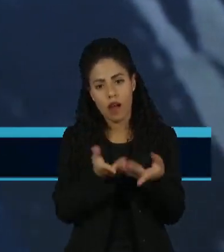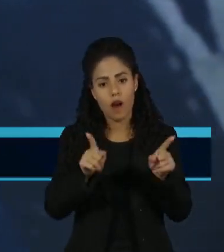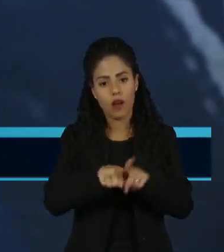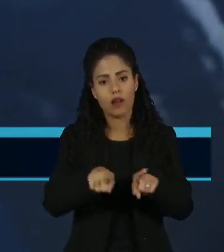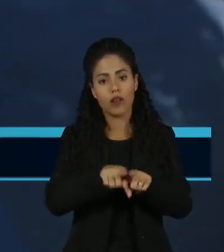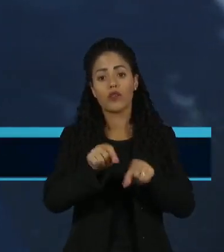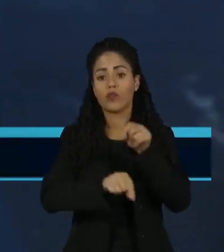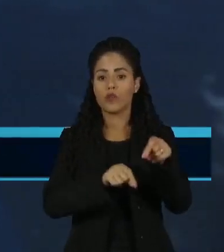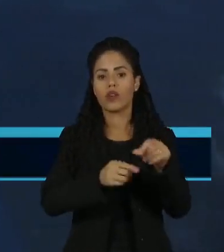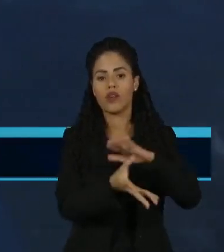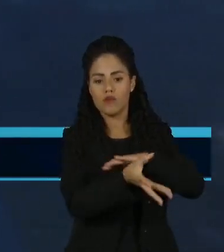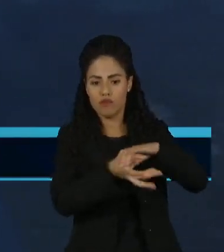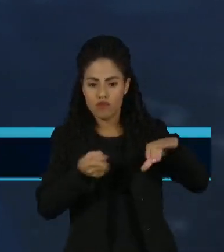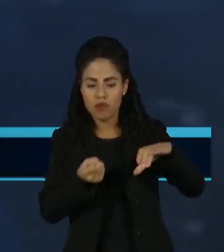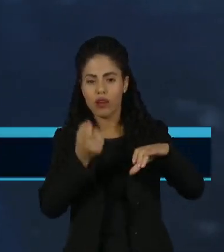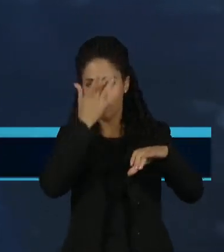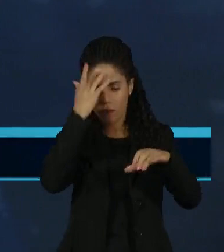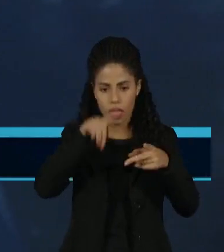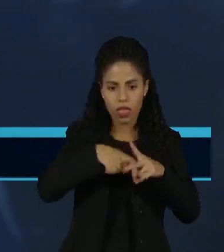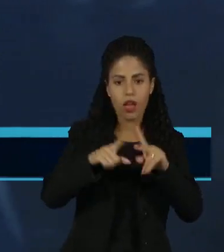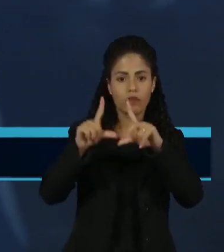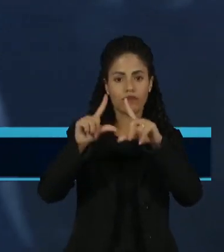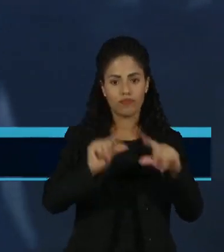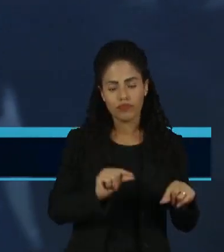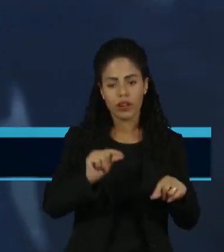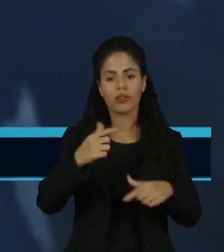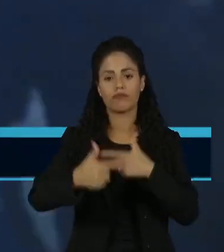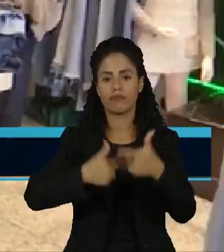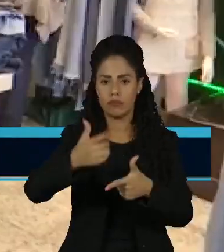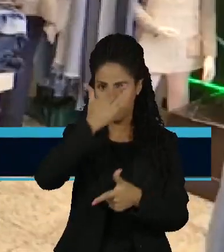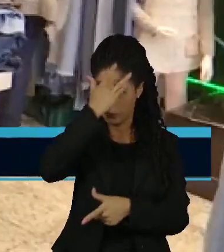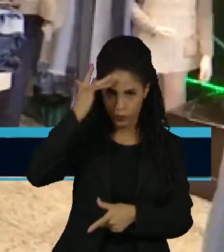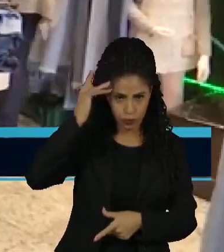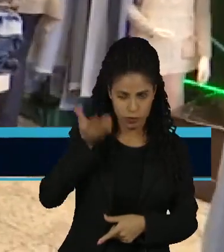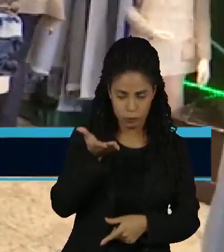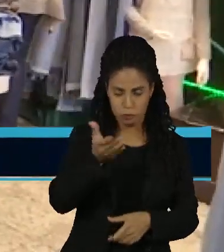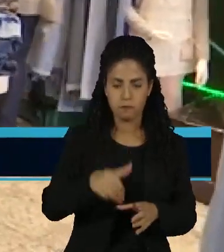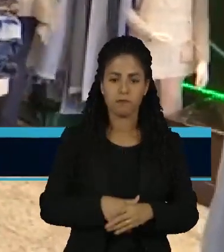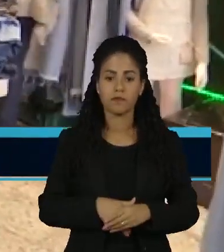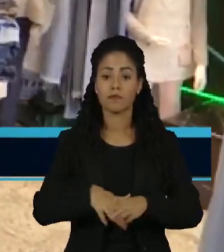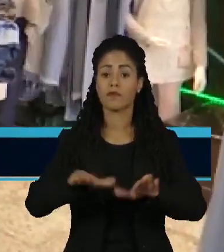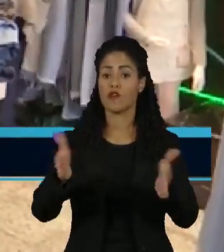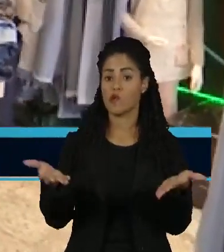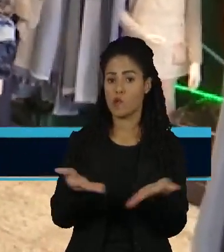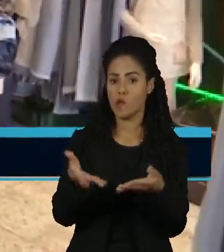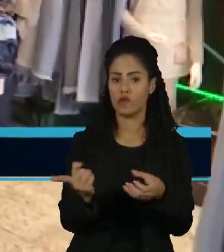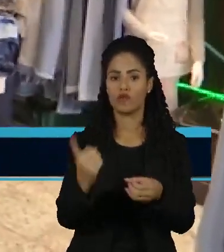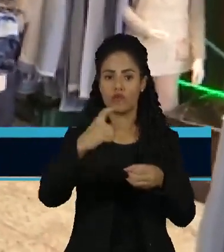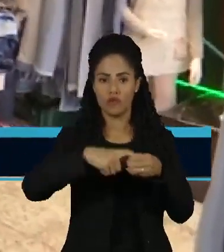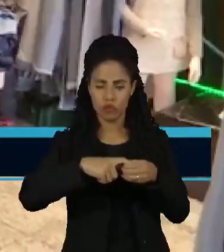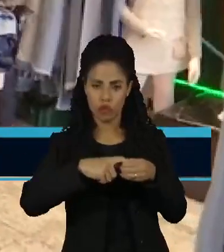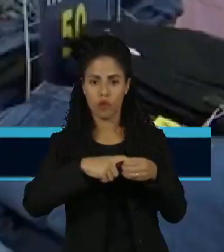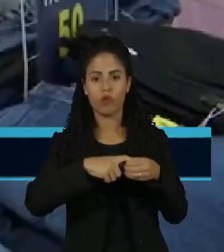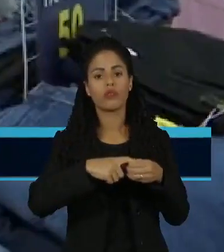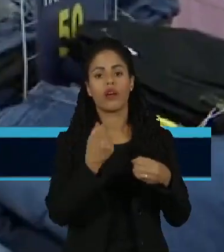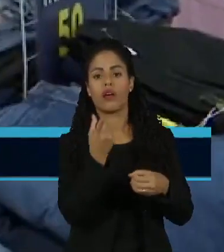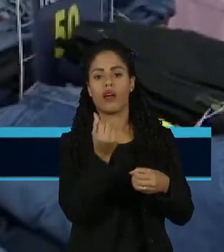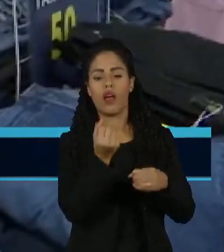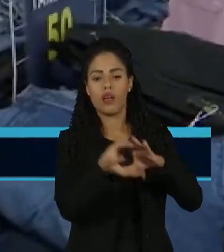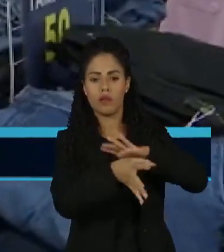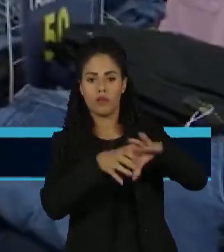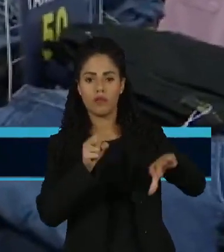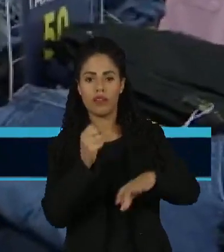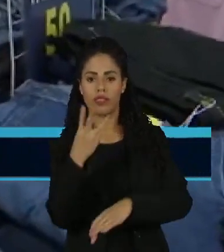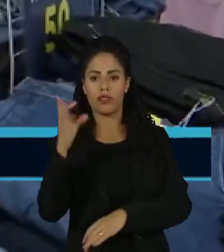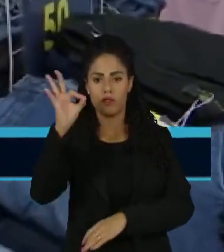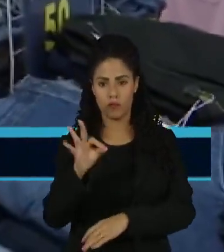remuneração dos depósitos para amenizar a perda do trabalhador. Atualmente, o retorno do saldo do FGTS é de 3